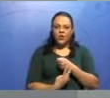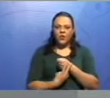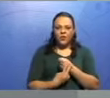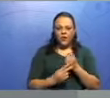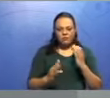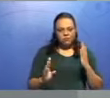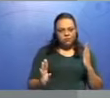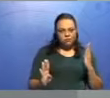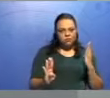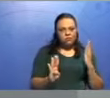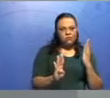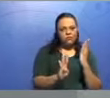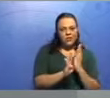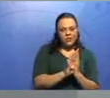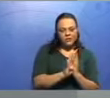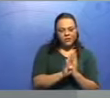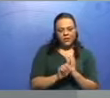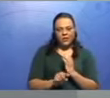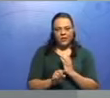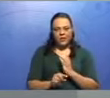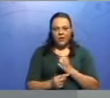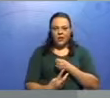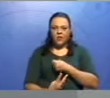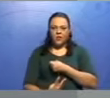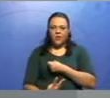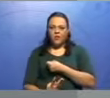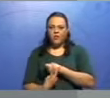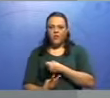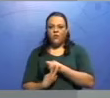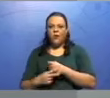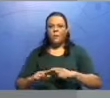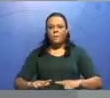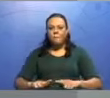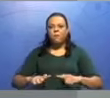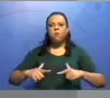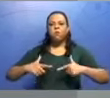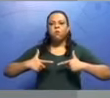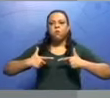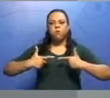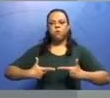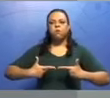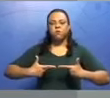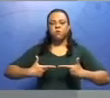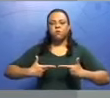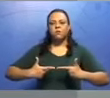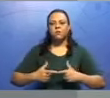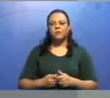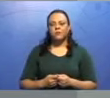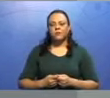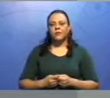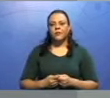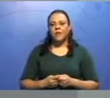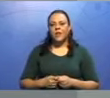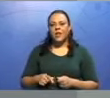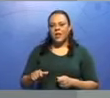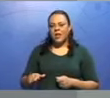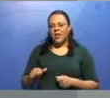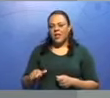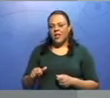certo? Ele é um verbo de ação. Então, ele expressa uma ação. Esse verbo, ele é